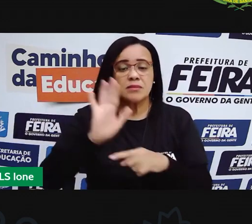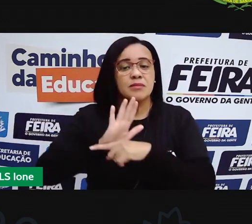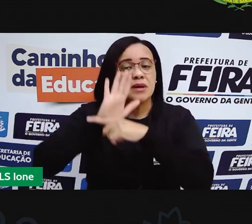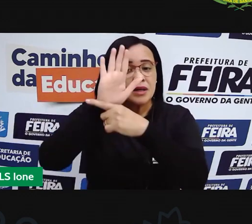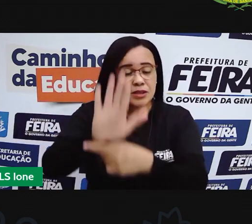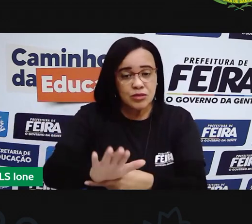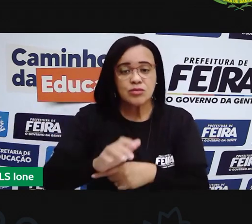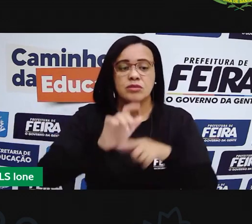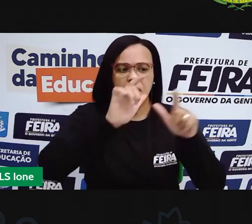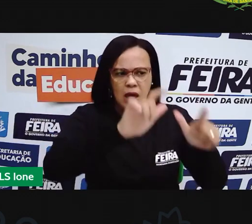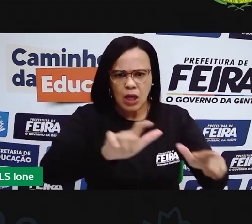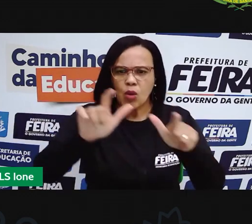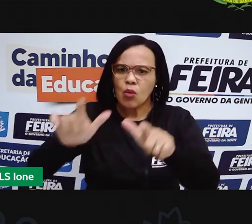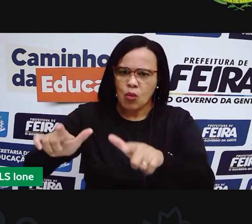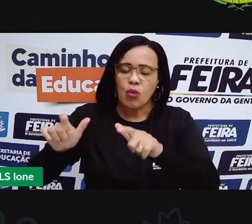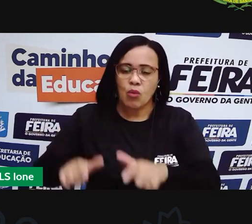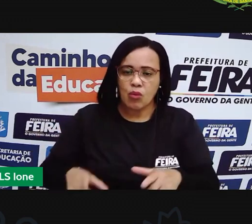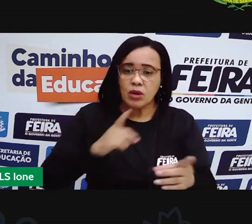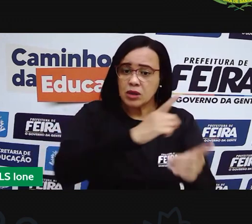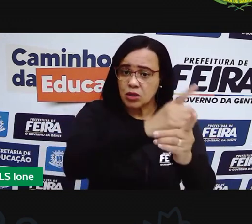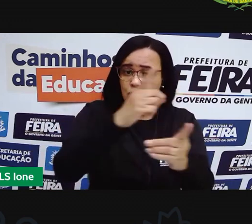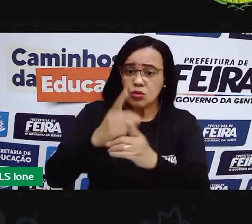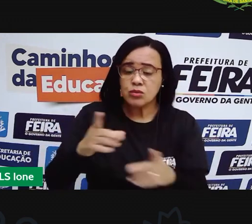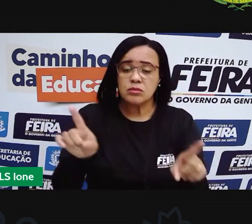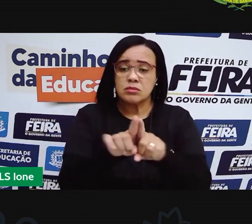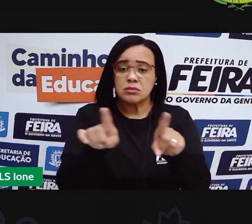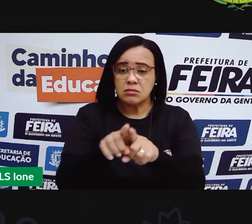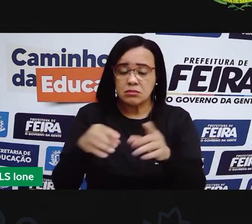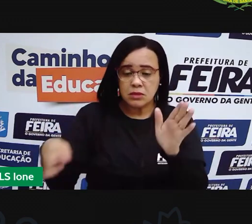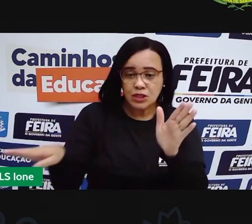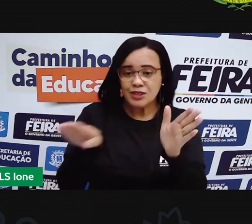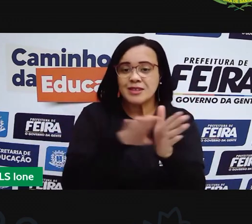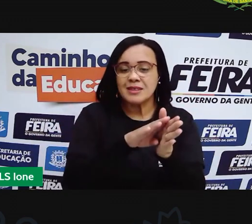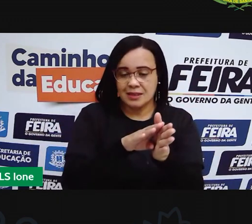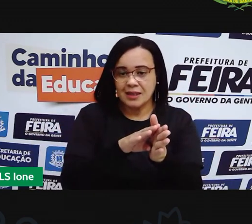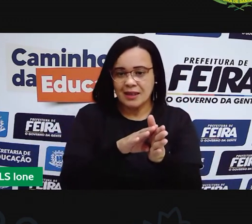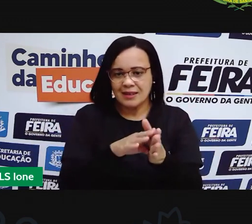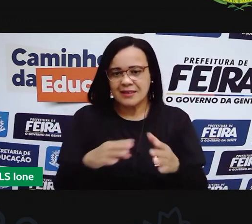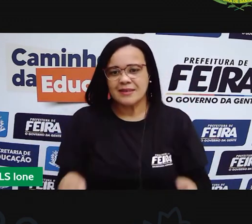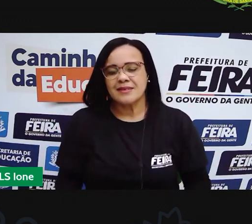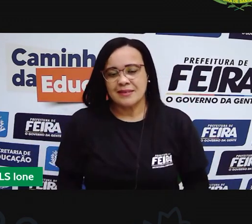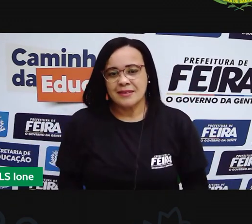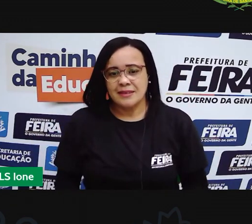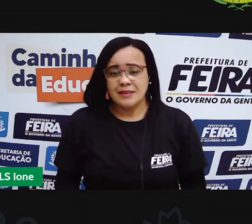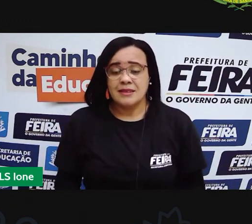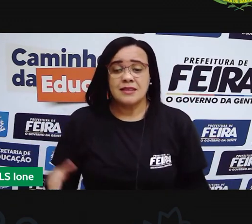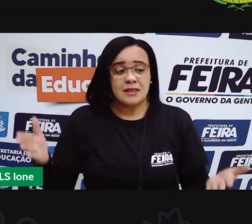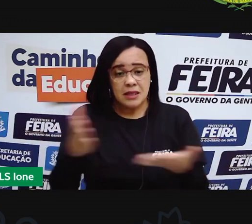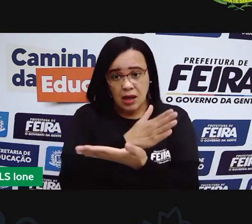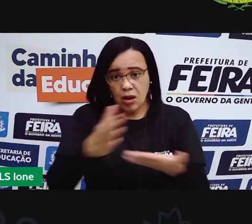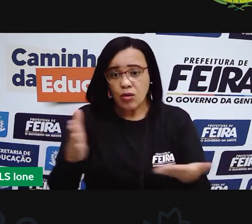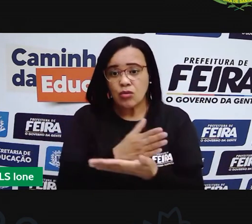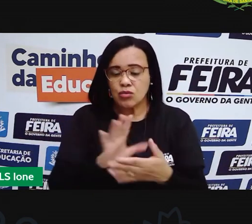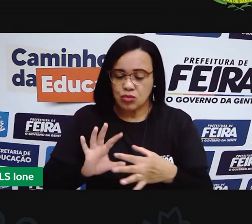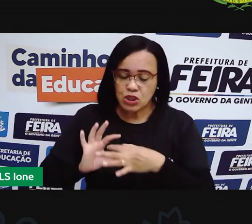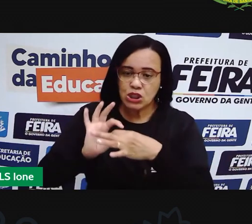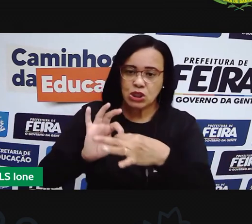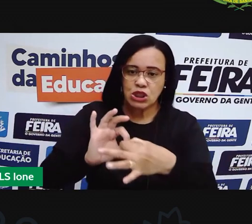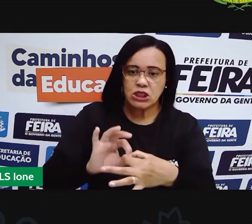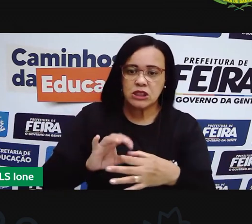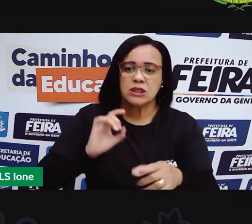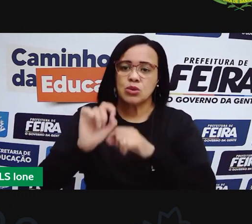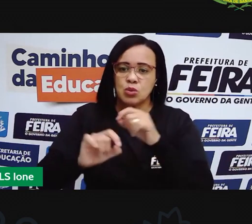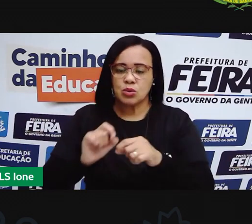vamos ver que, na maioria deles, eles vão passar por algumas das avenidas que a gente listou.